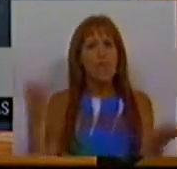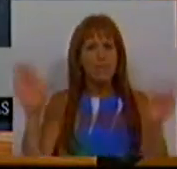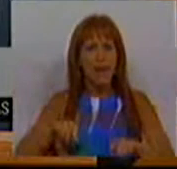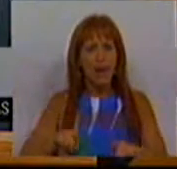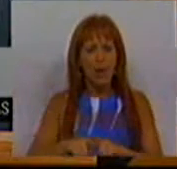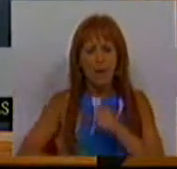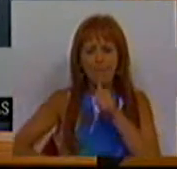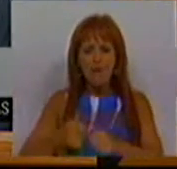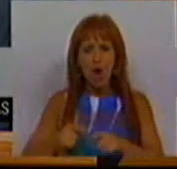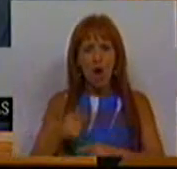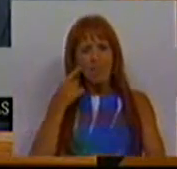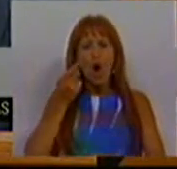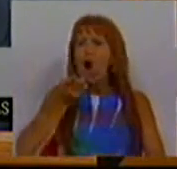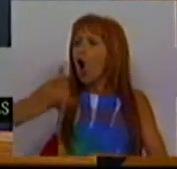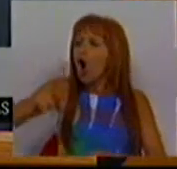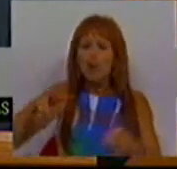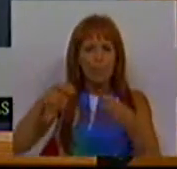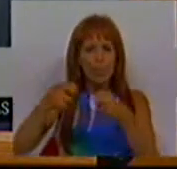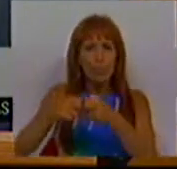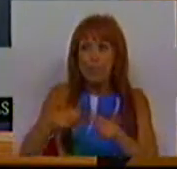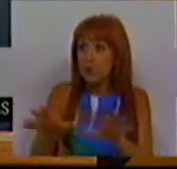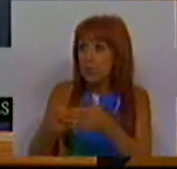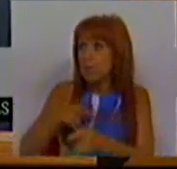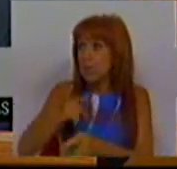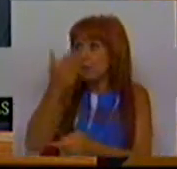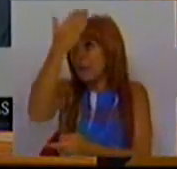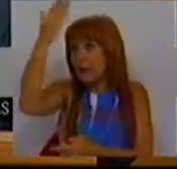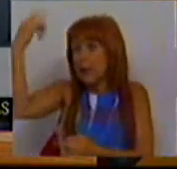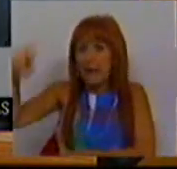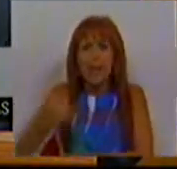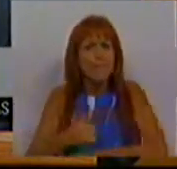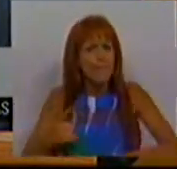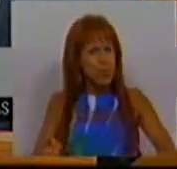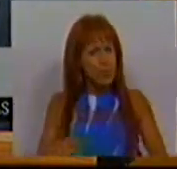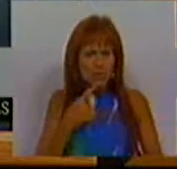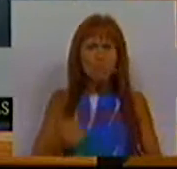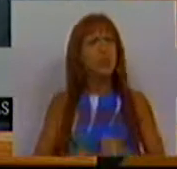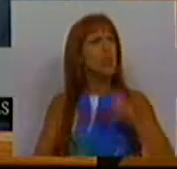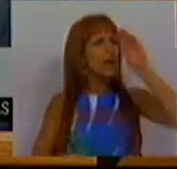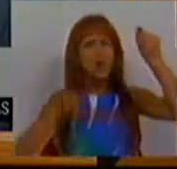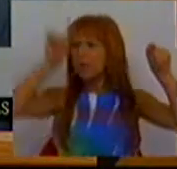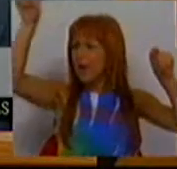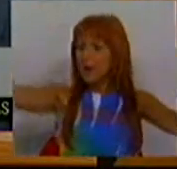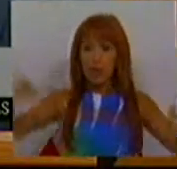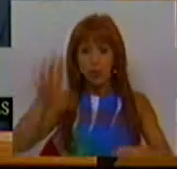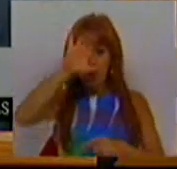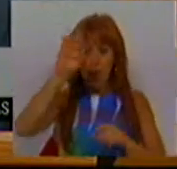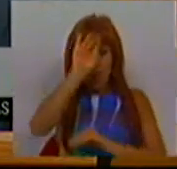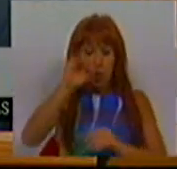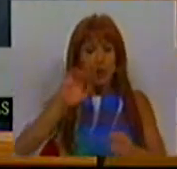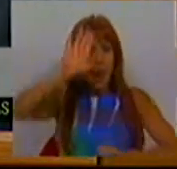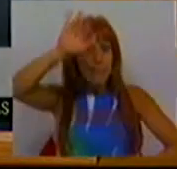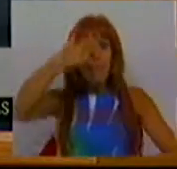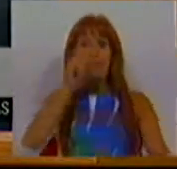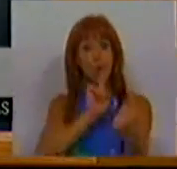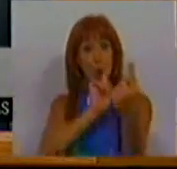para melhor identificar os problemas das nossas comunidades, até porque em muitas regiões os conselheiros são a primeira